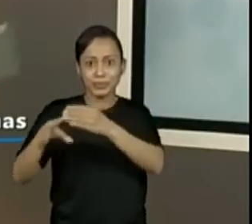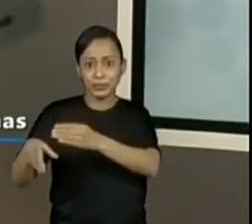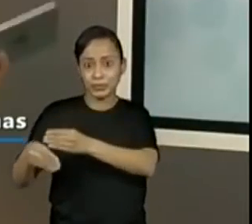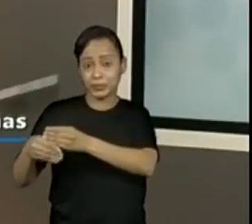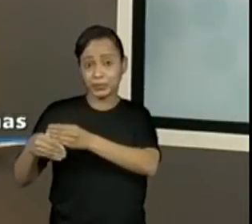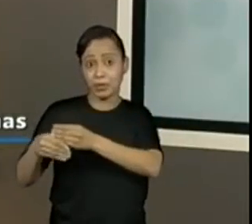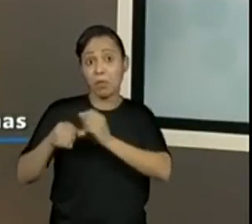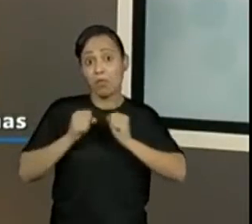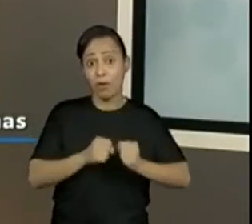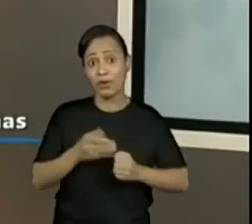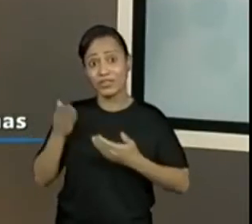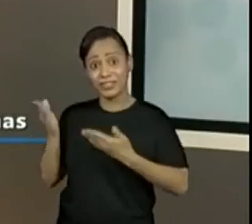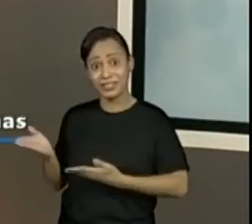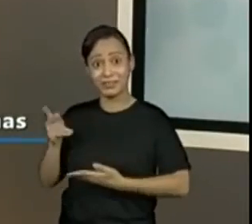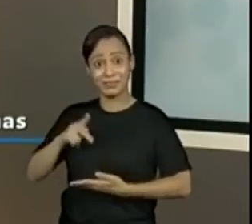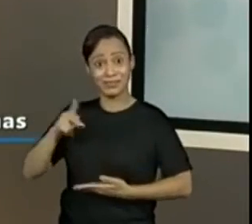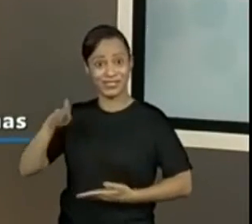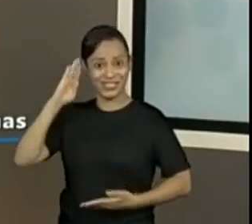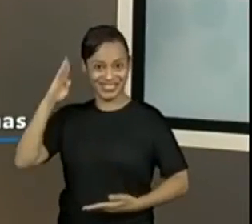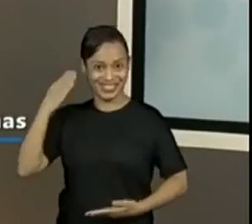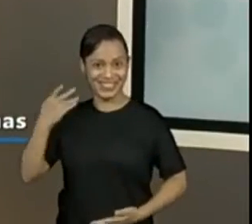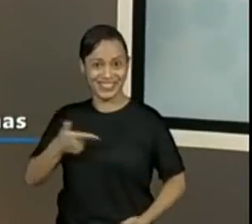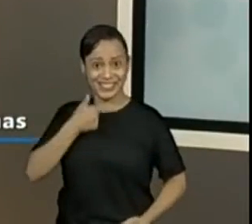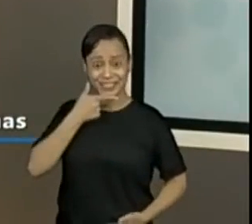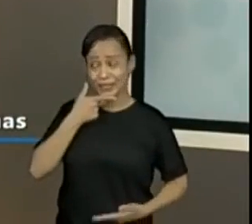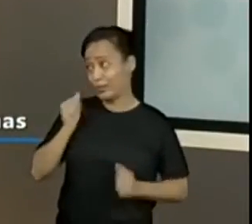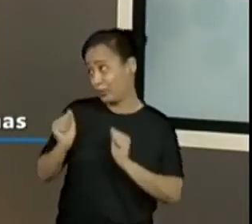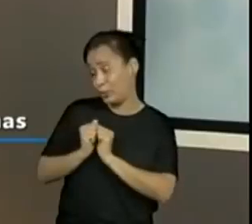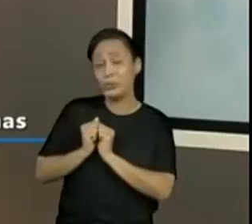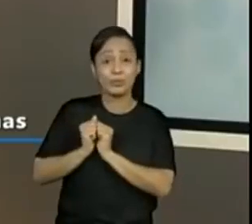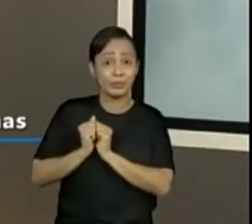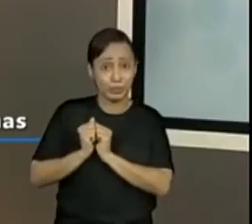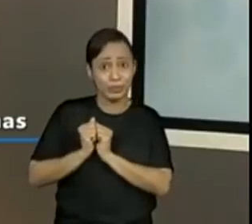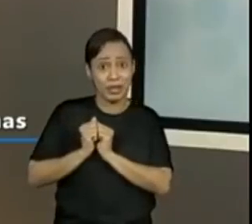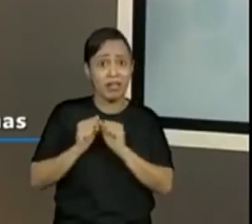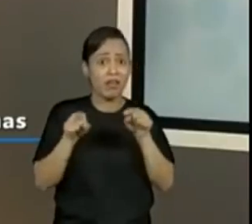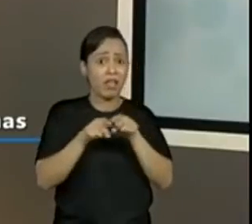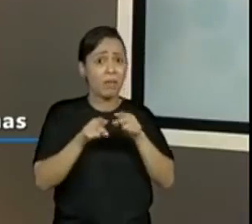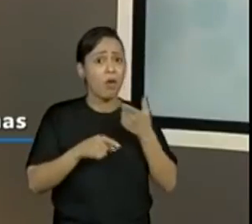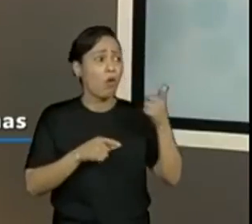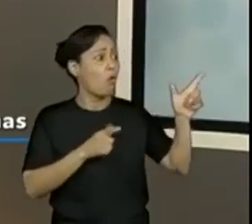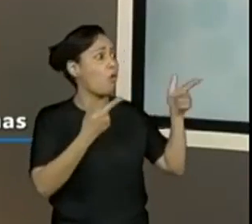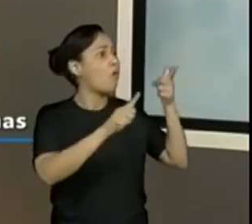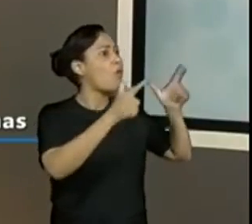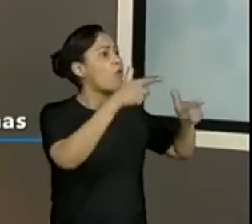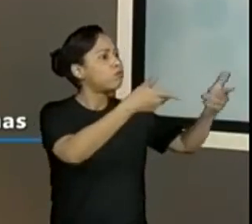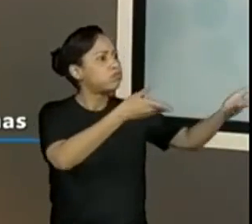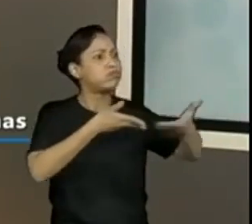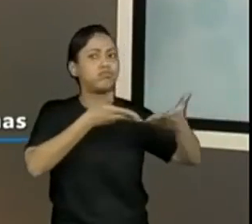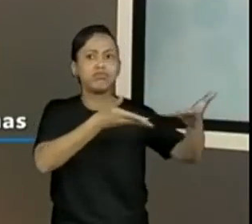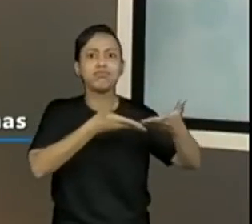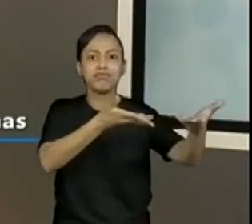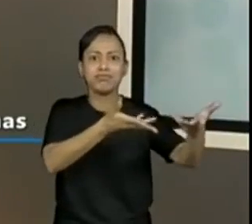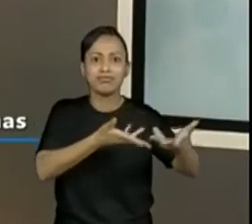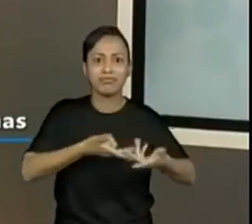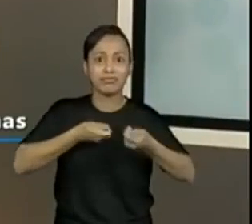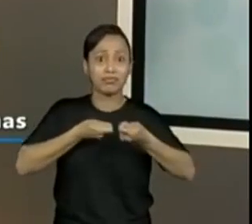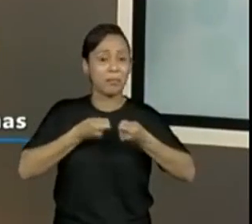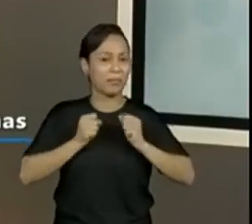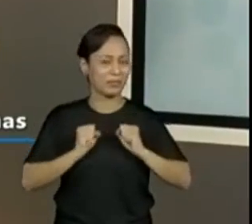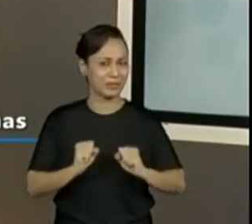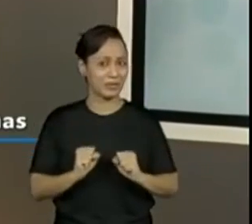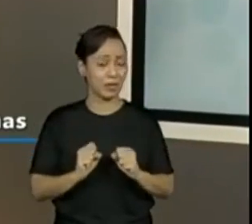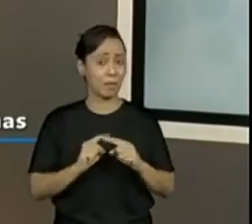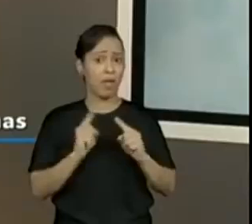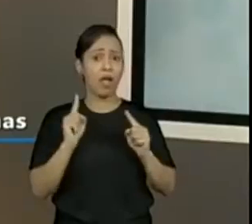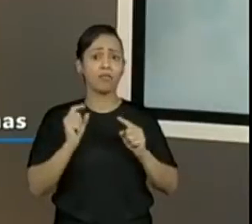convidado. Sempre a professora Kelly está aqui com a gente de parceiro, né? Porque a gente trabalha em conjunto com os professores. Vai ter um momento que vai ter um